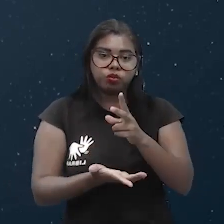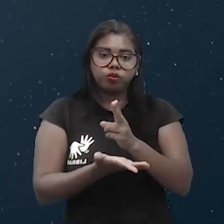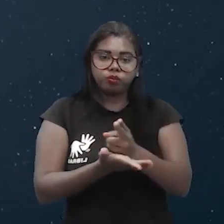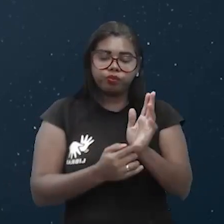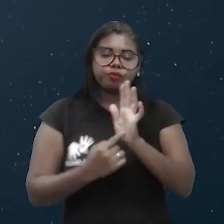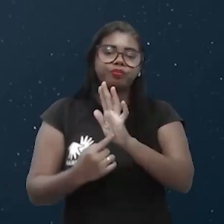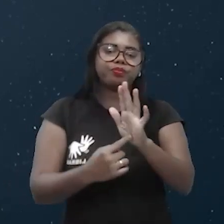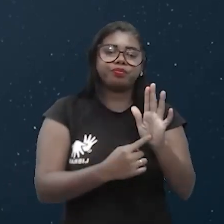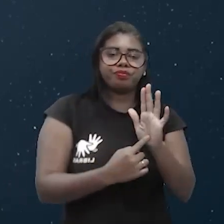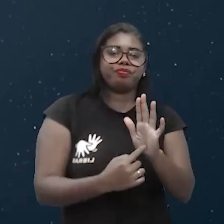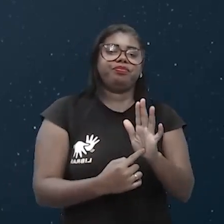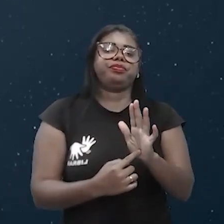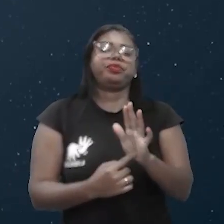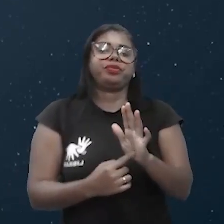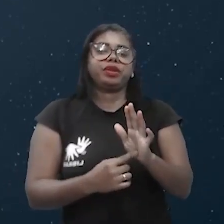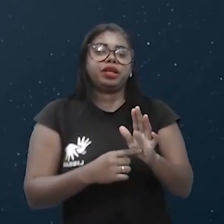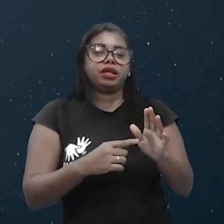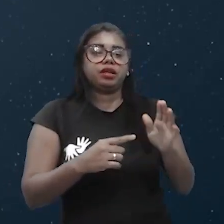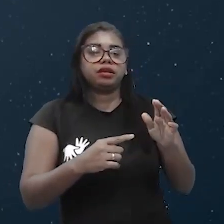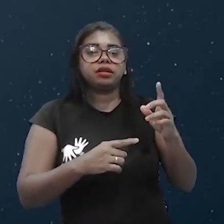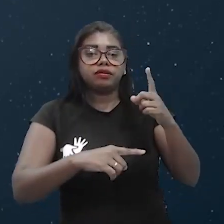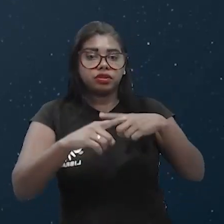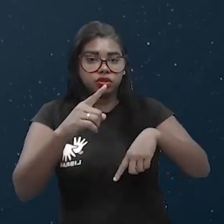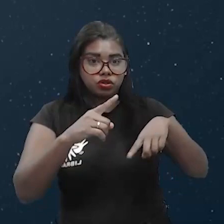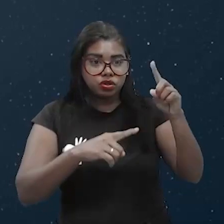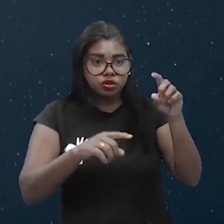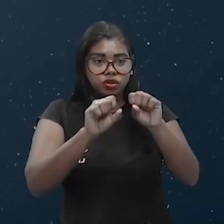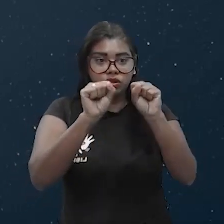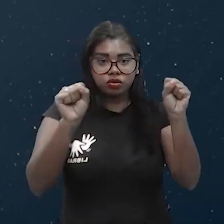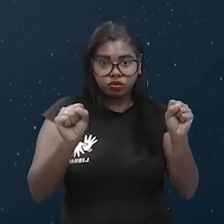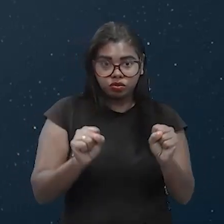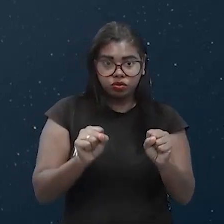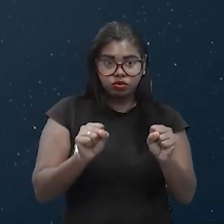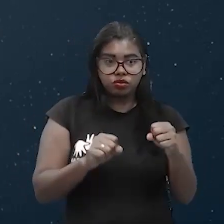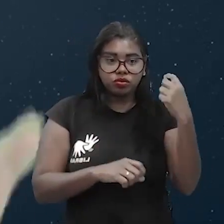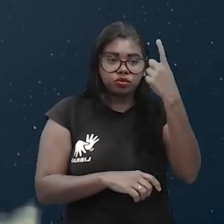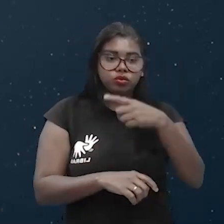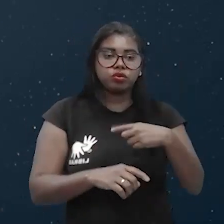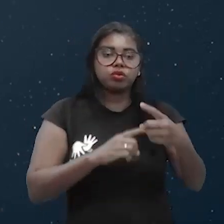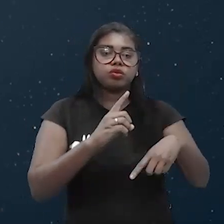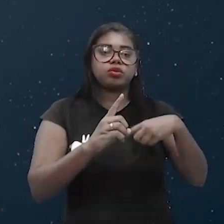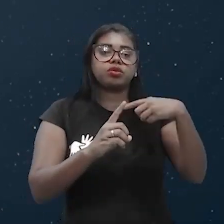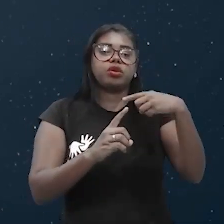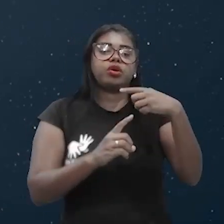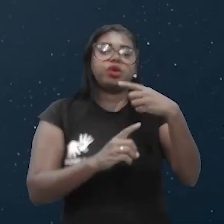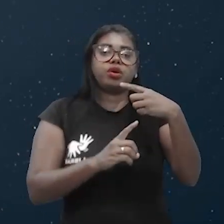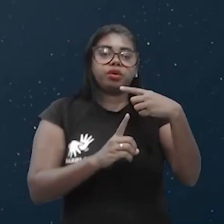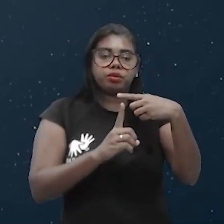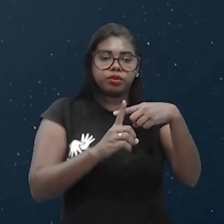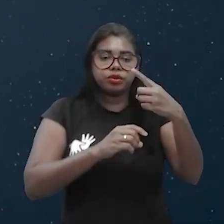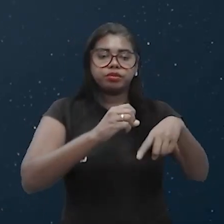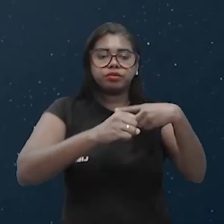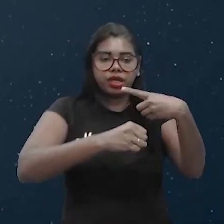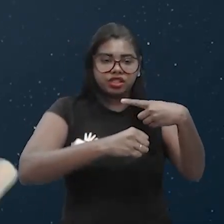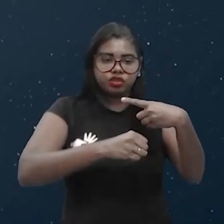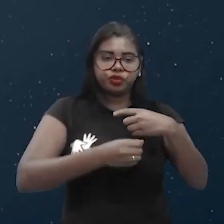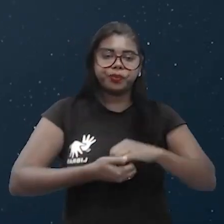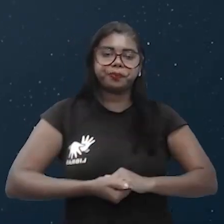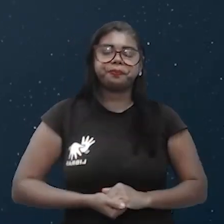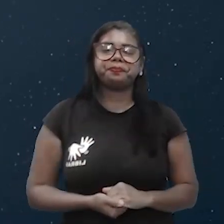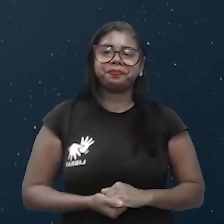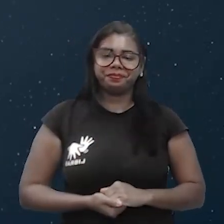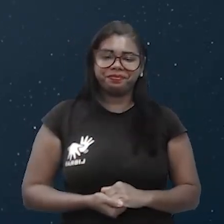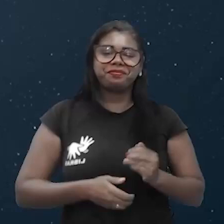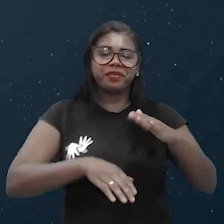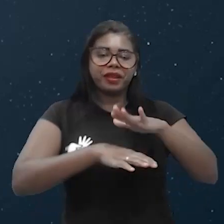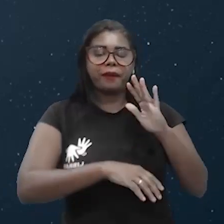que ele estiver girando no sistema horário, esse trabalho é positivo. No sistema anti-horário, o trabalho é negativo. E o mais